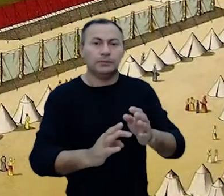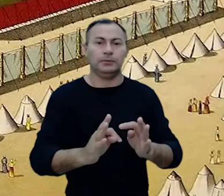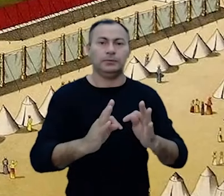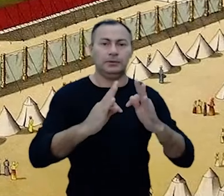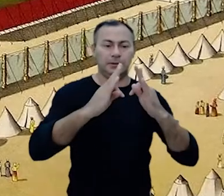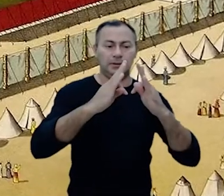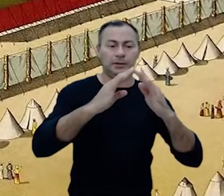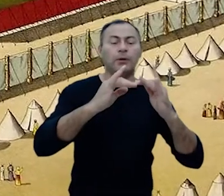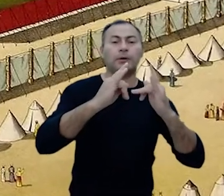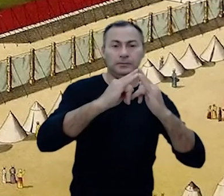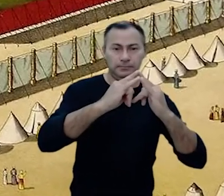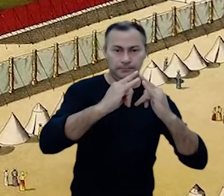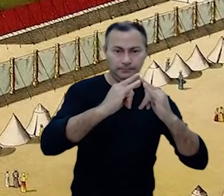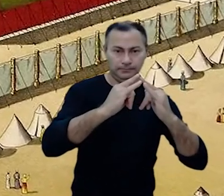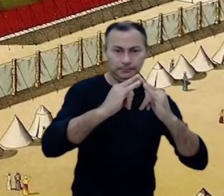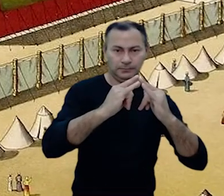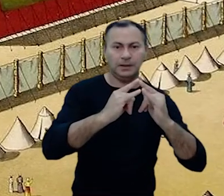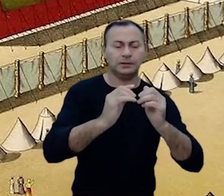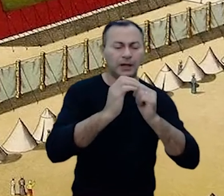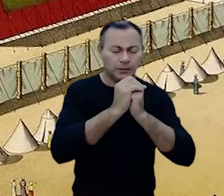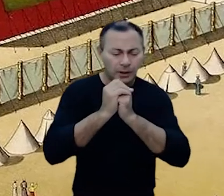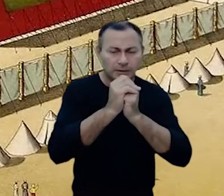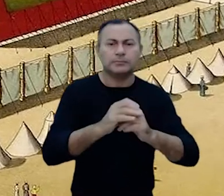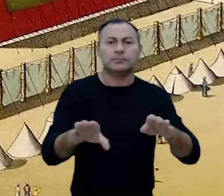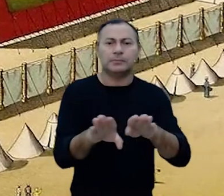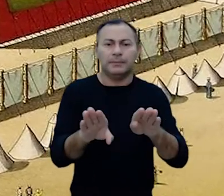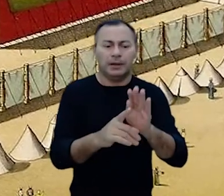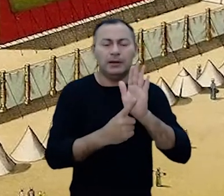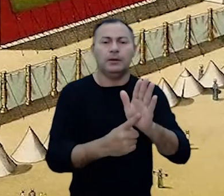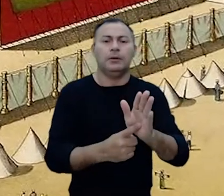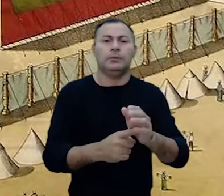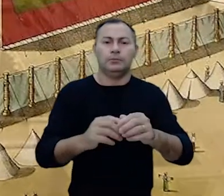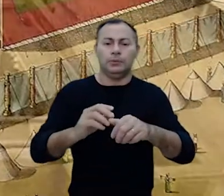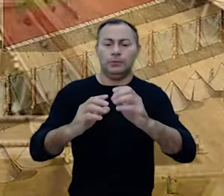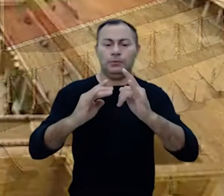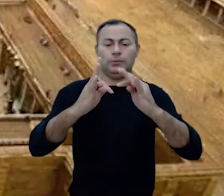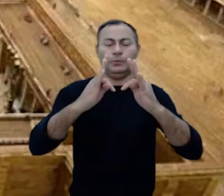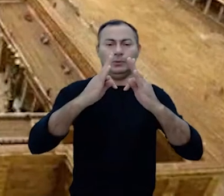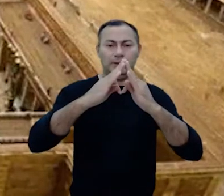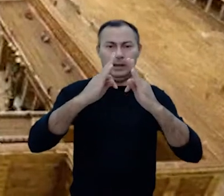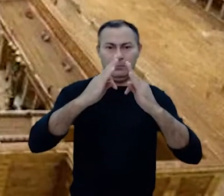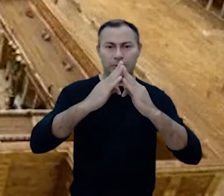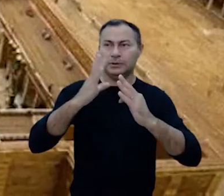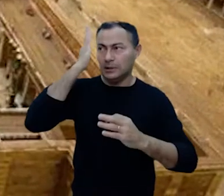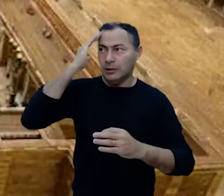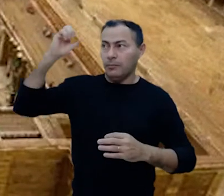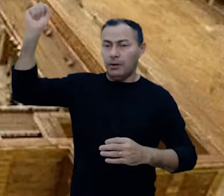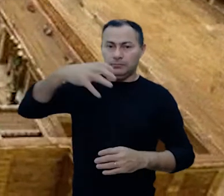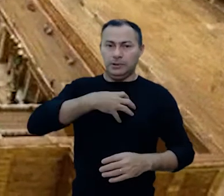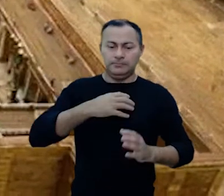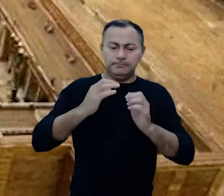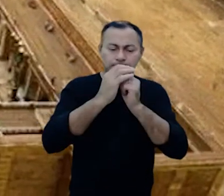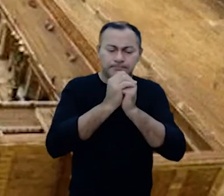mensagem do tabernáculo ou da tenda de adoração. É isso também o que retrata o templo de Salomão. É isso que toda